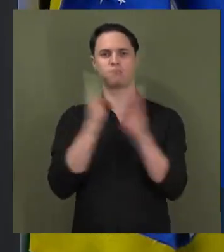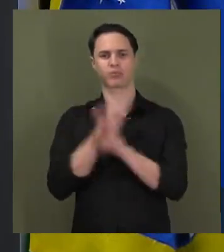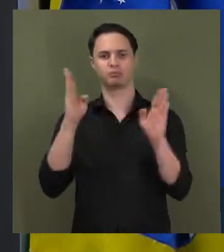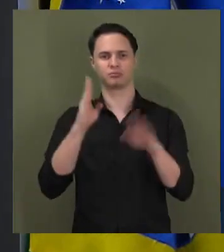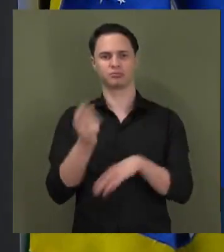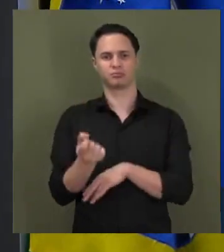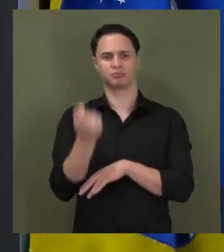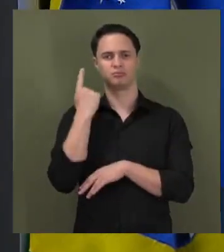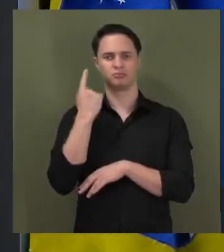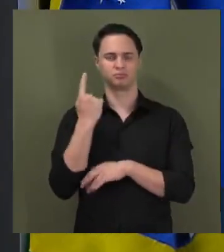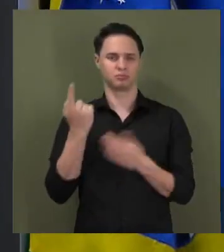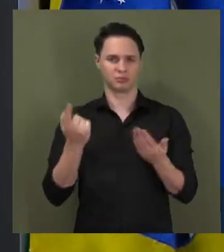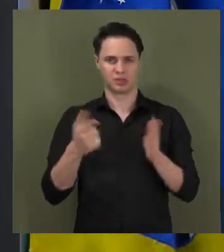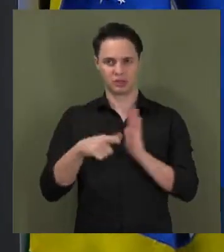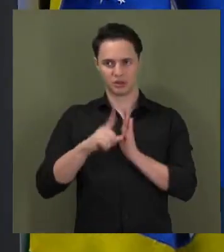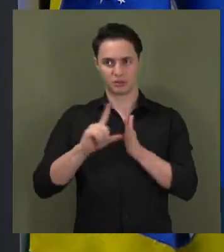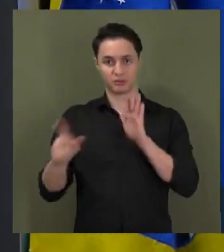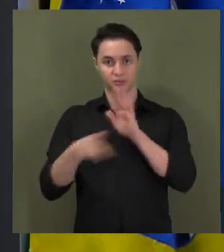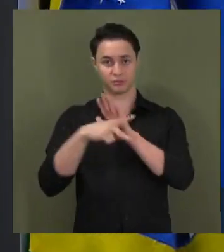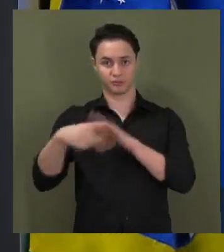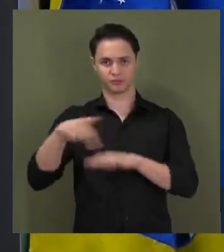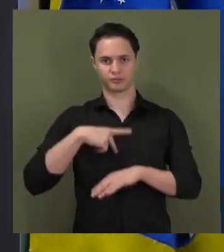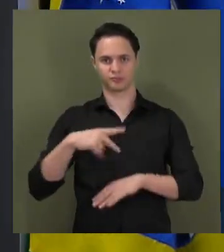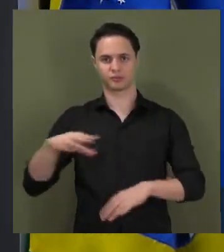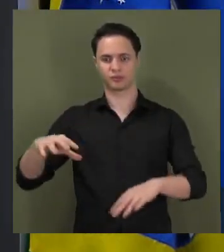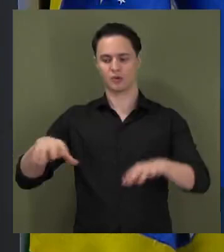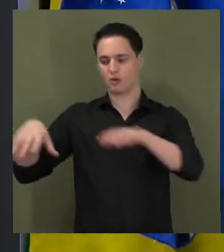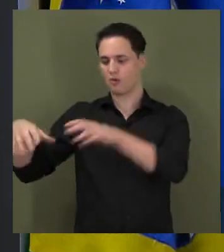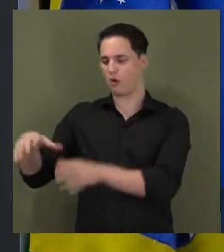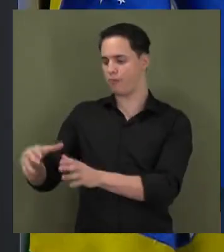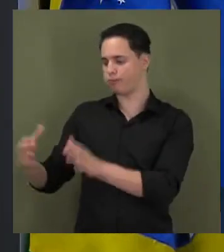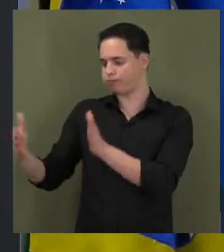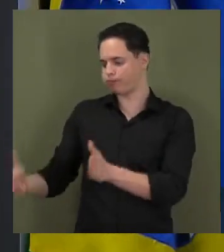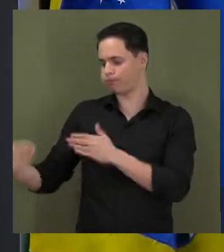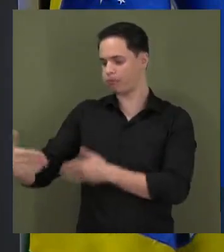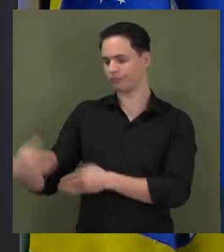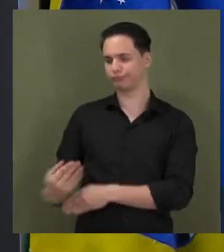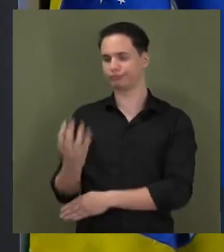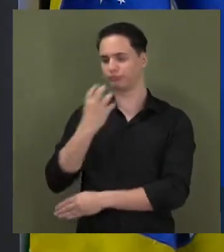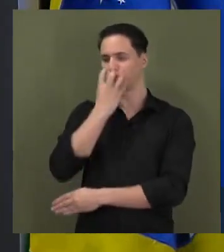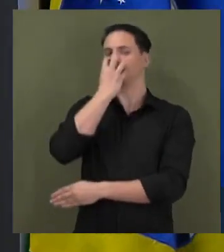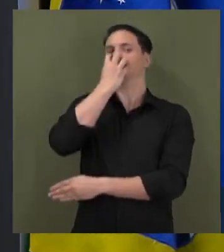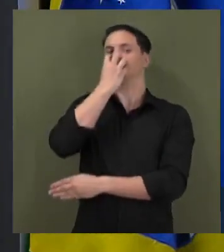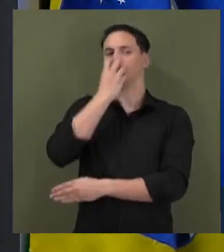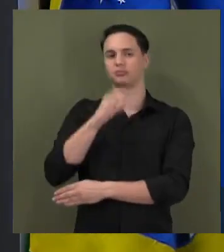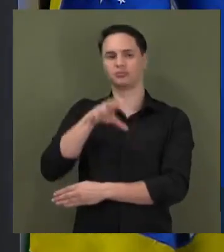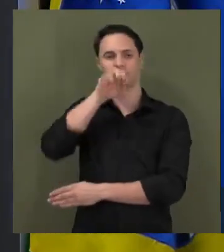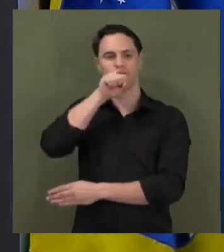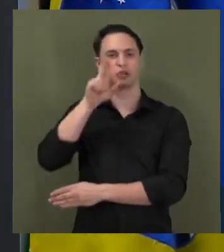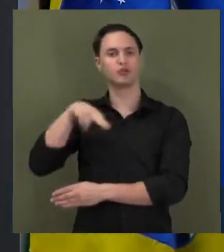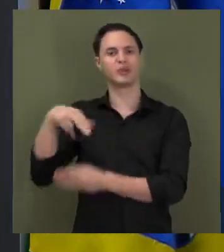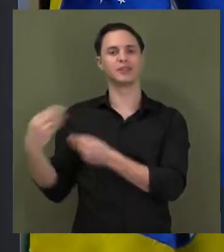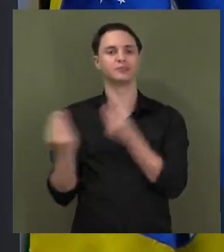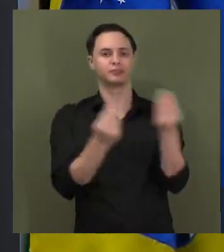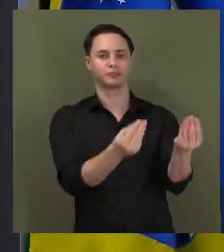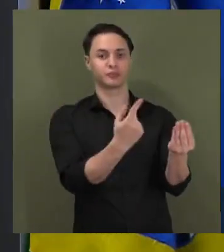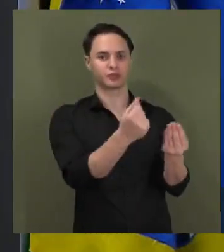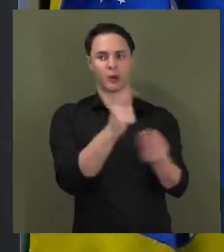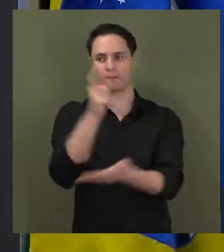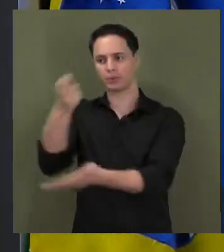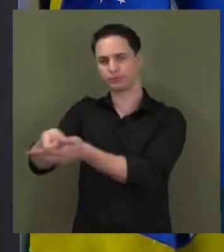antecipada, dos respiradores que nunca foram entregues e o dinheiro nunca